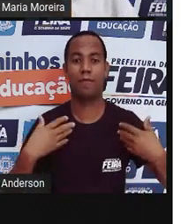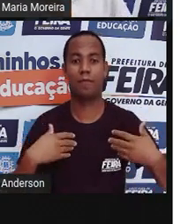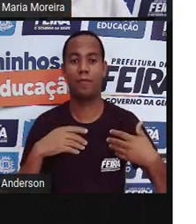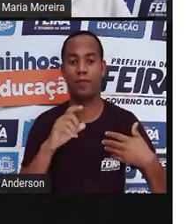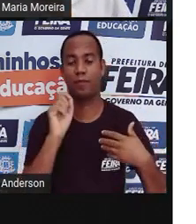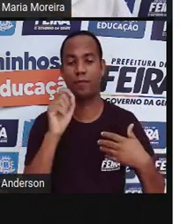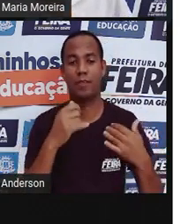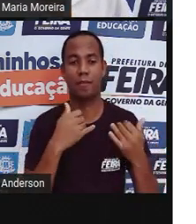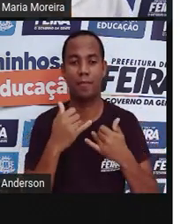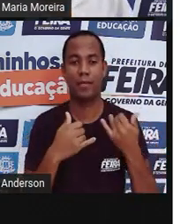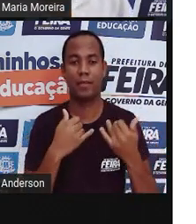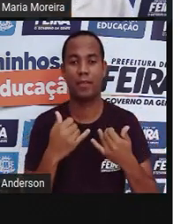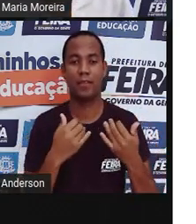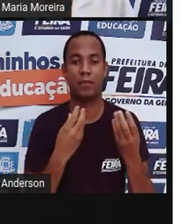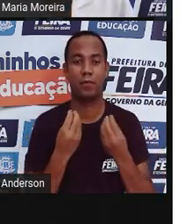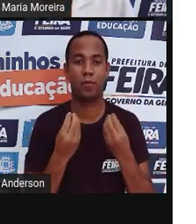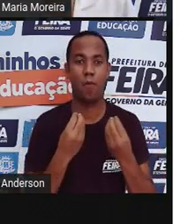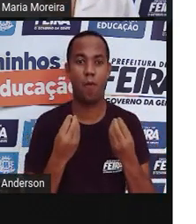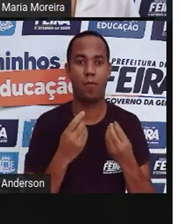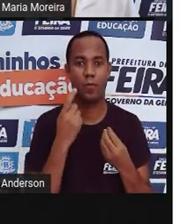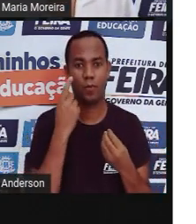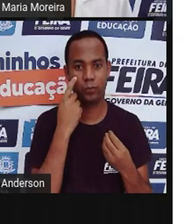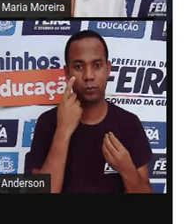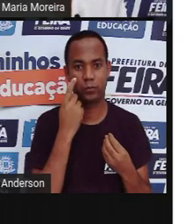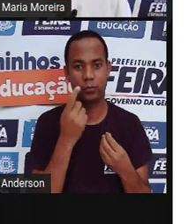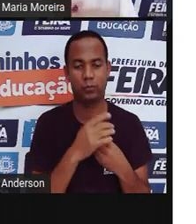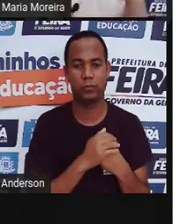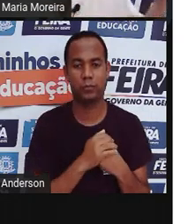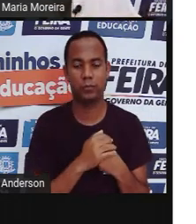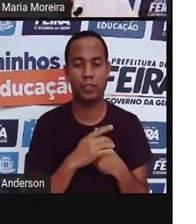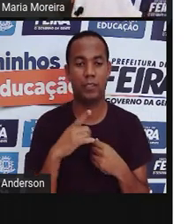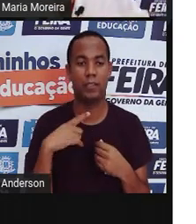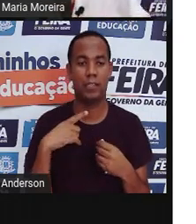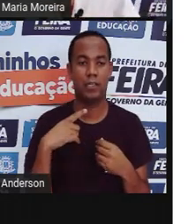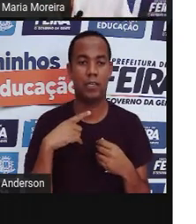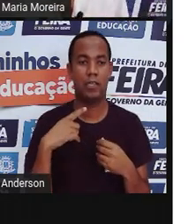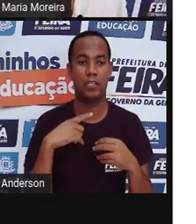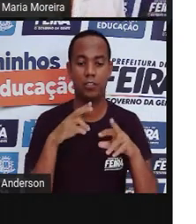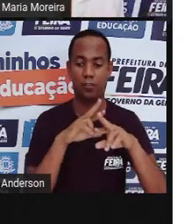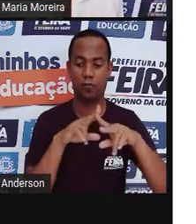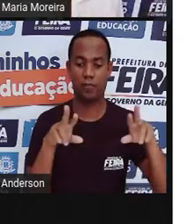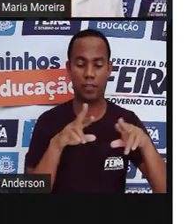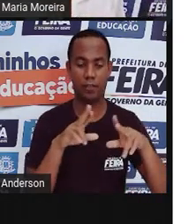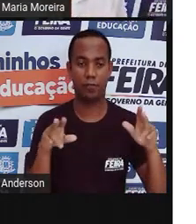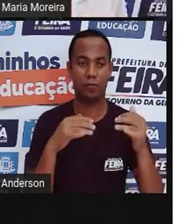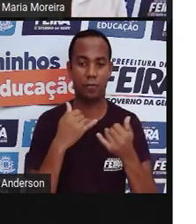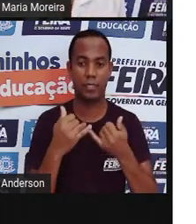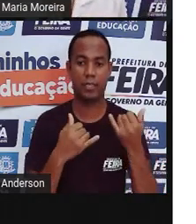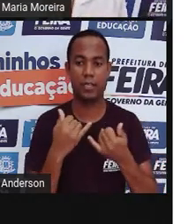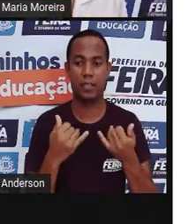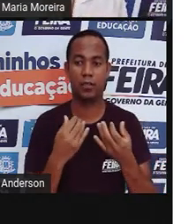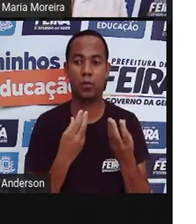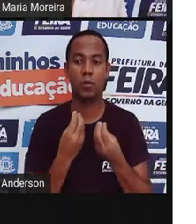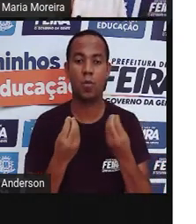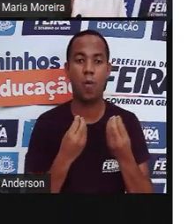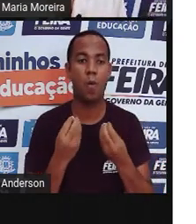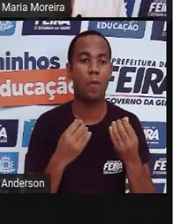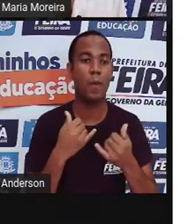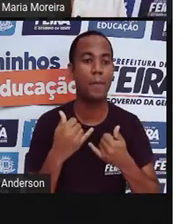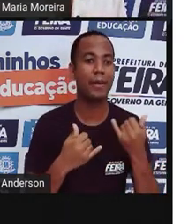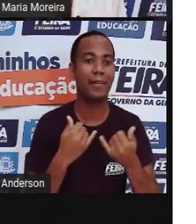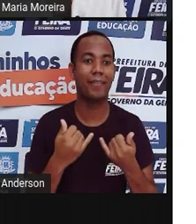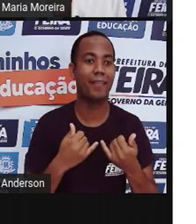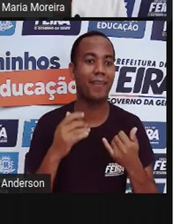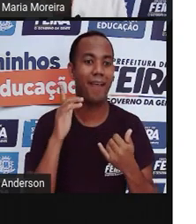material do brinquedo. É óbvio, né? Eu tenho, a Pró trouxe aqui vários brinquedos, mas o que é que faz a brincadeira ficar